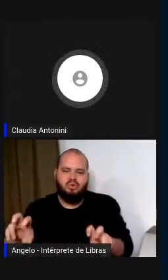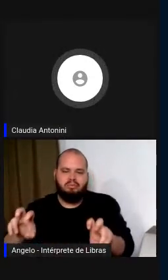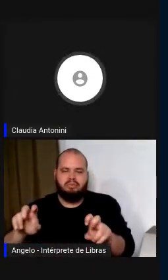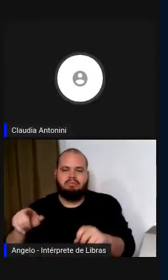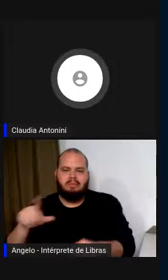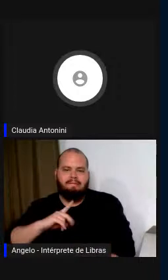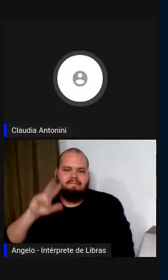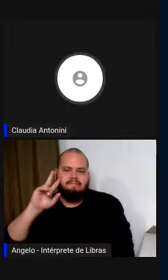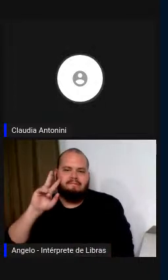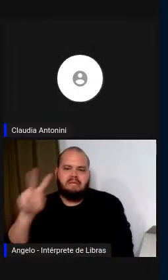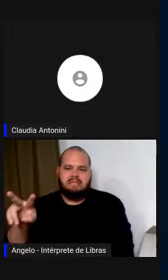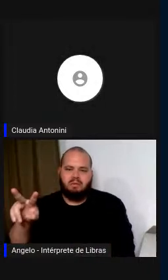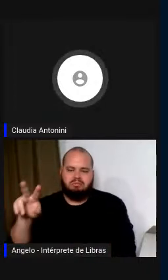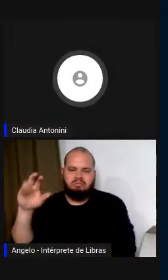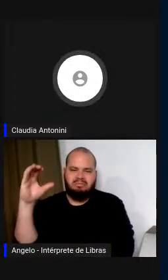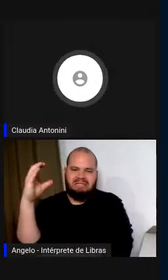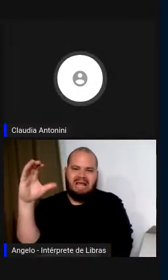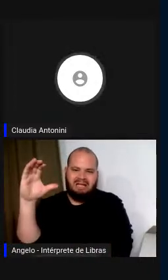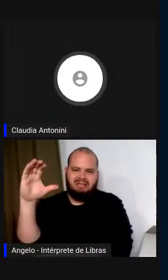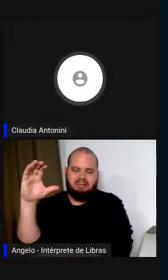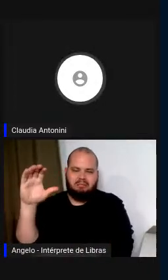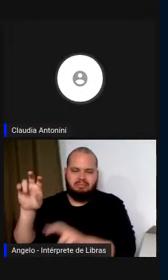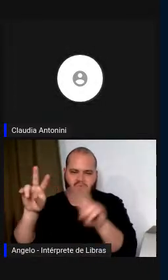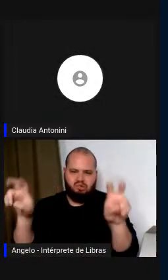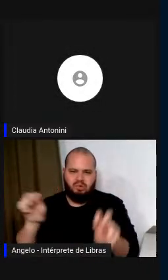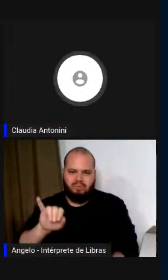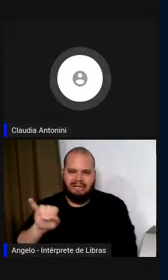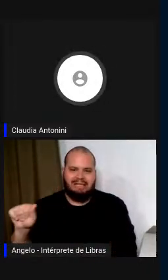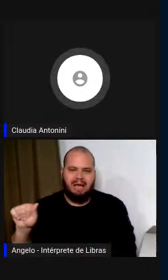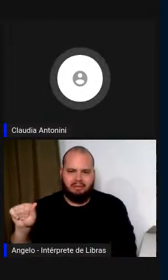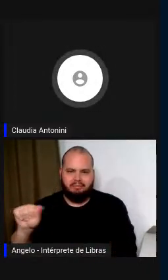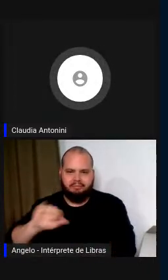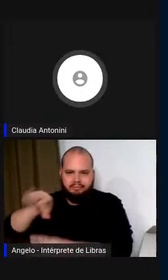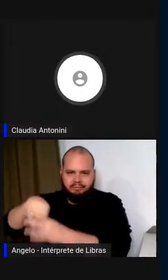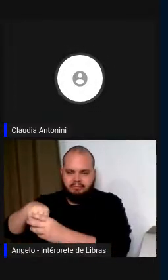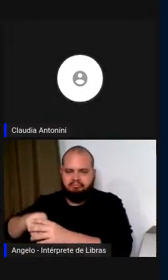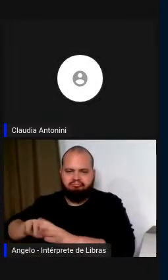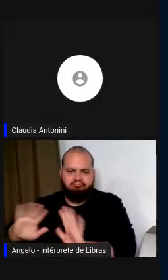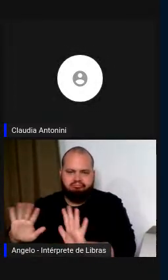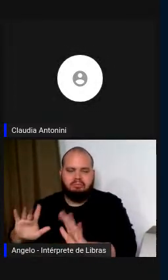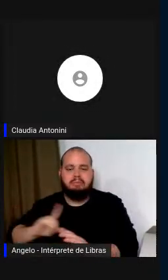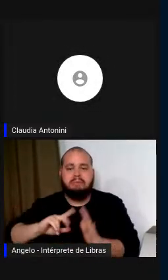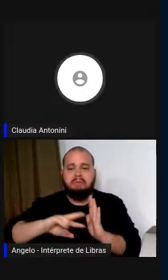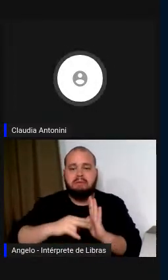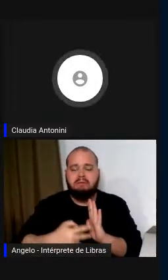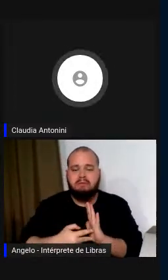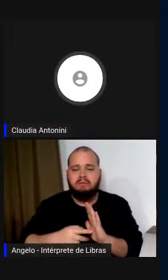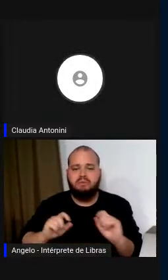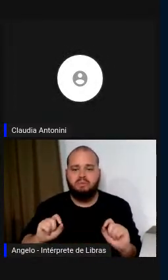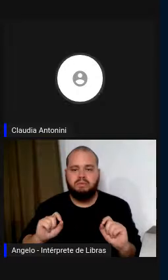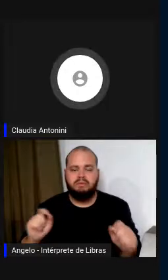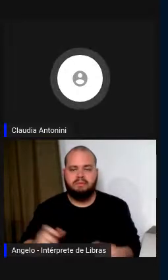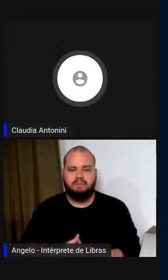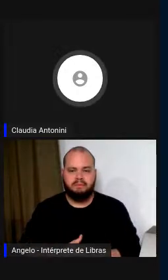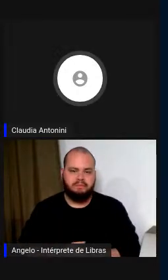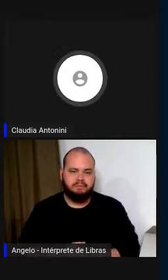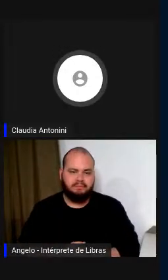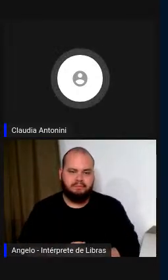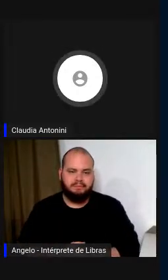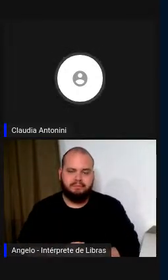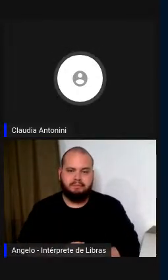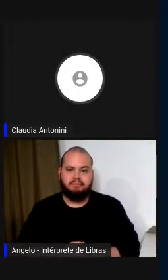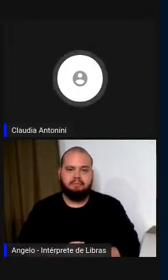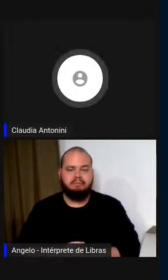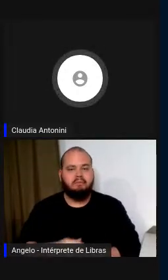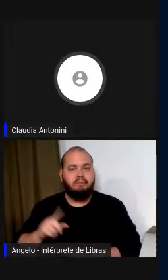ciência da inteligência artificial. Significa fazer com que as máquinas